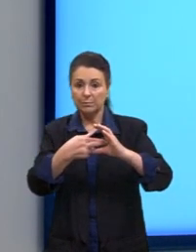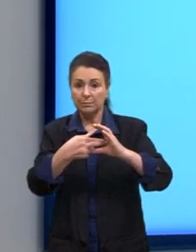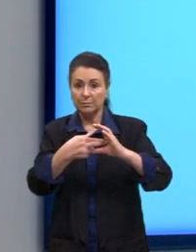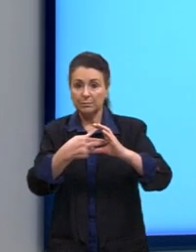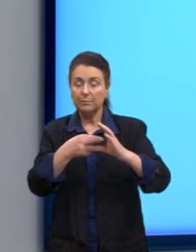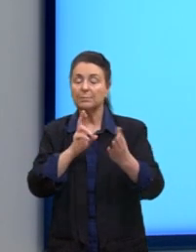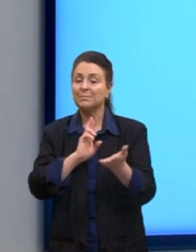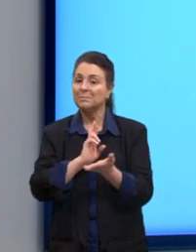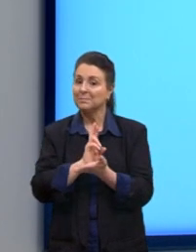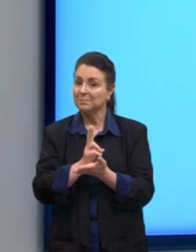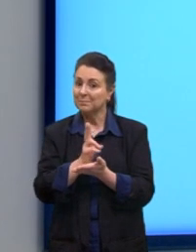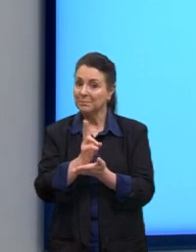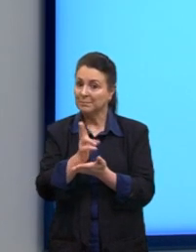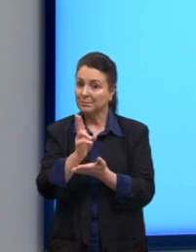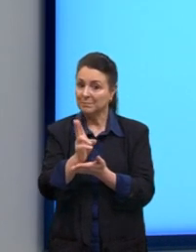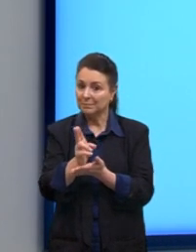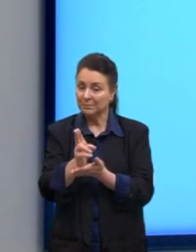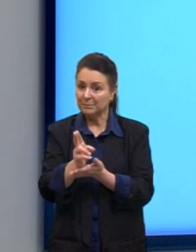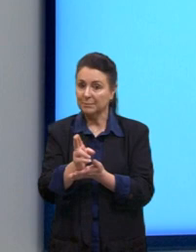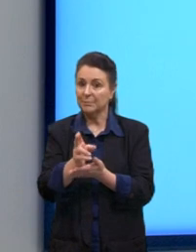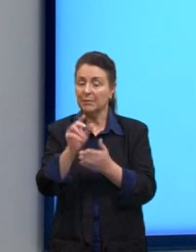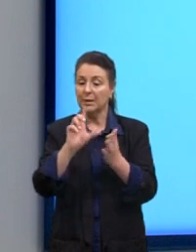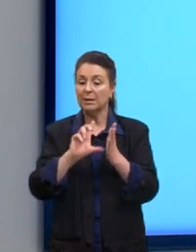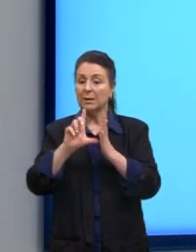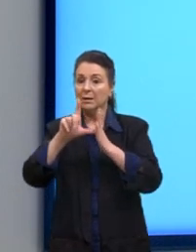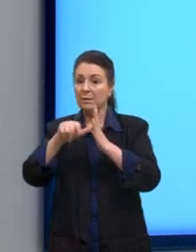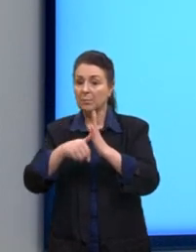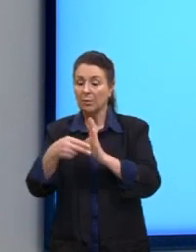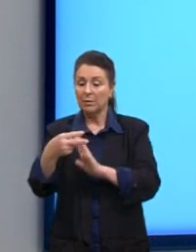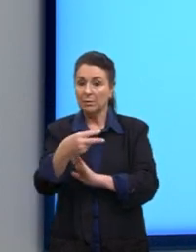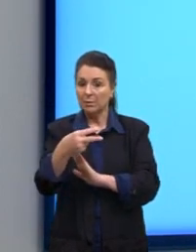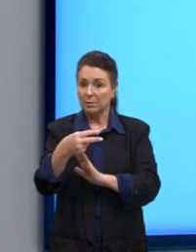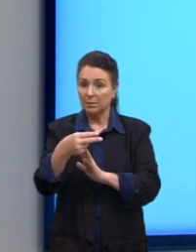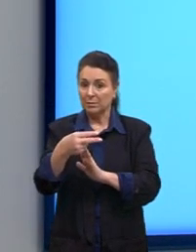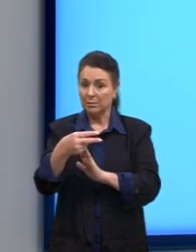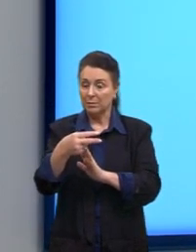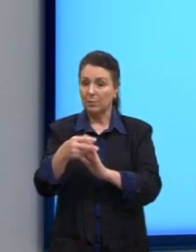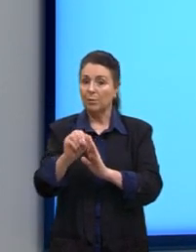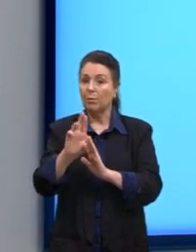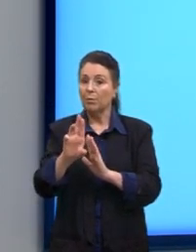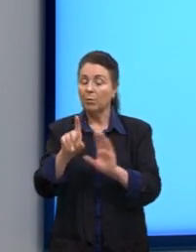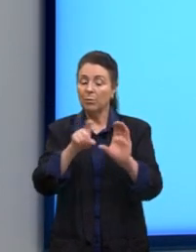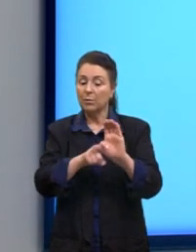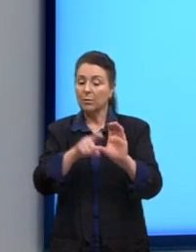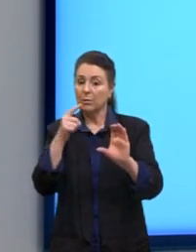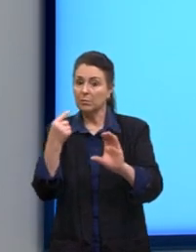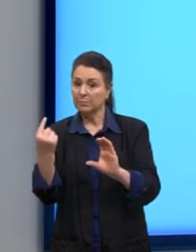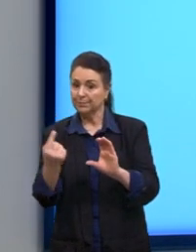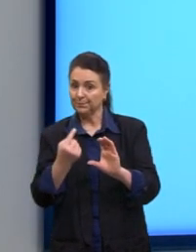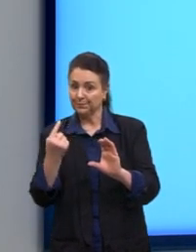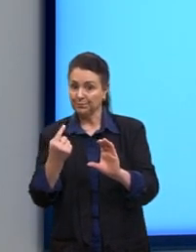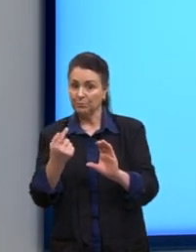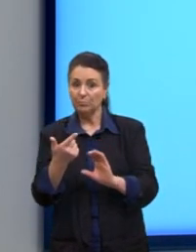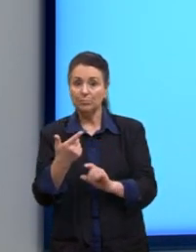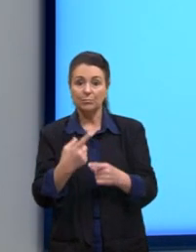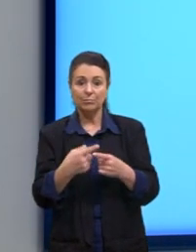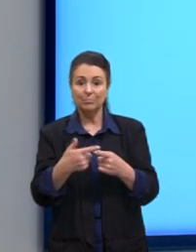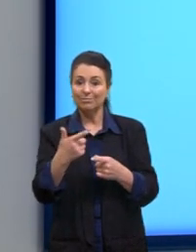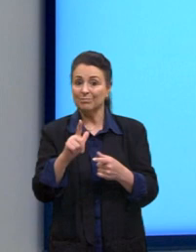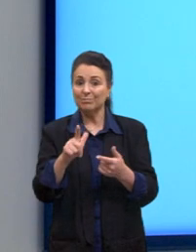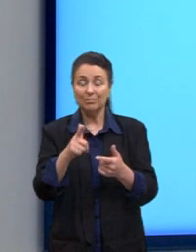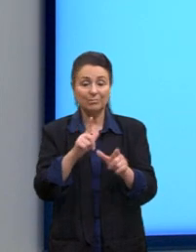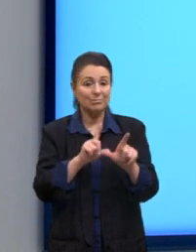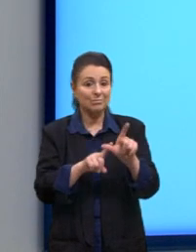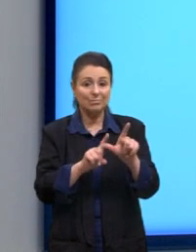sempre aquele termo que está lá depois da igualdade, ou o termo independente, ele não tem nenhuma letrinha junto dele, né?